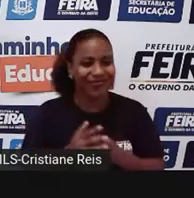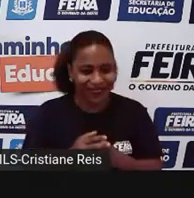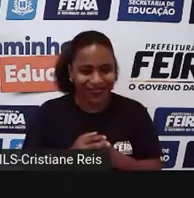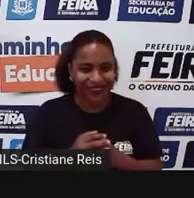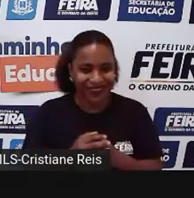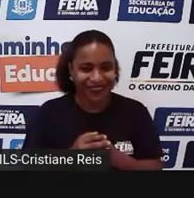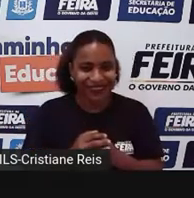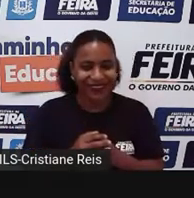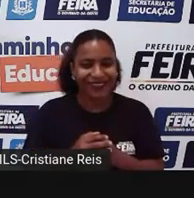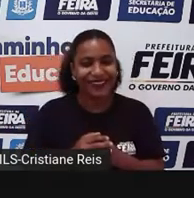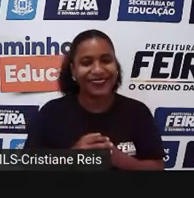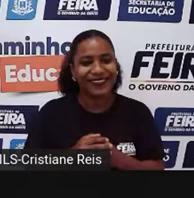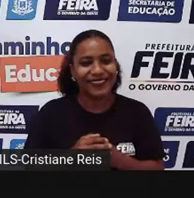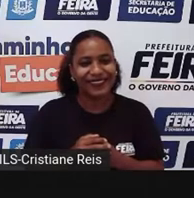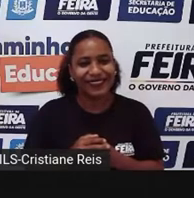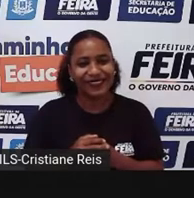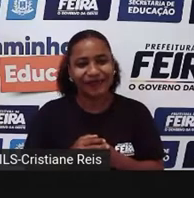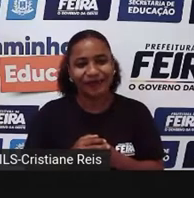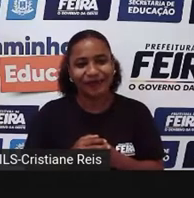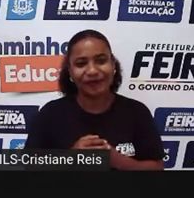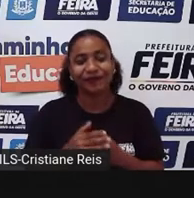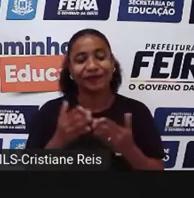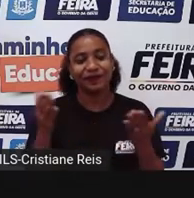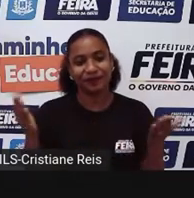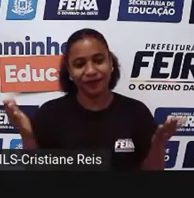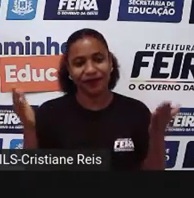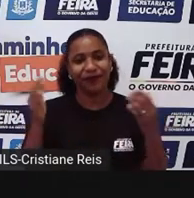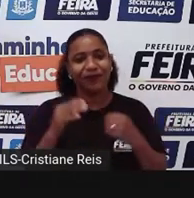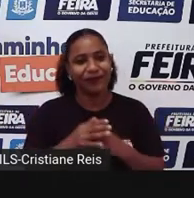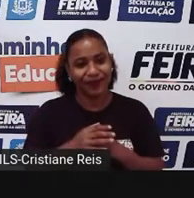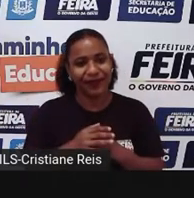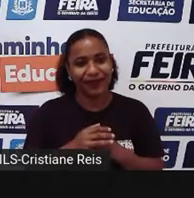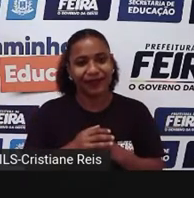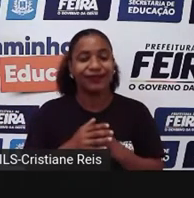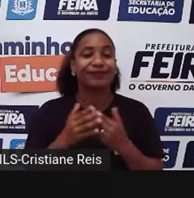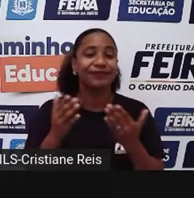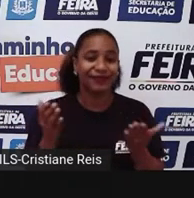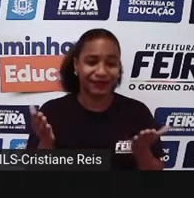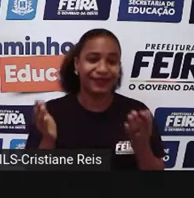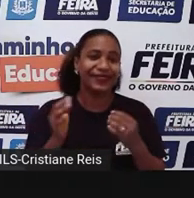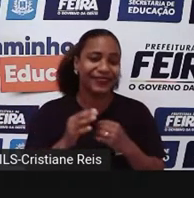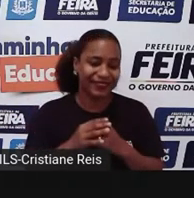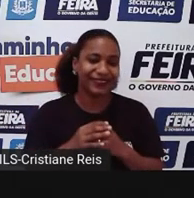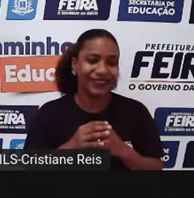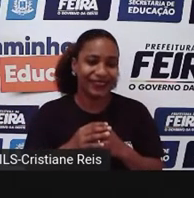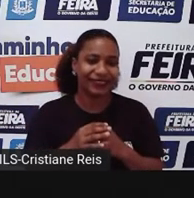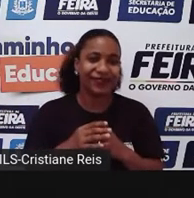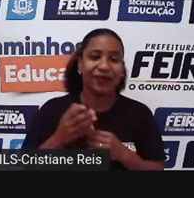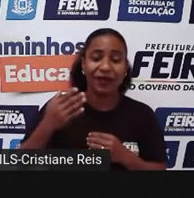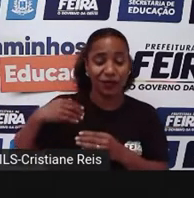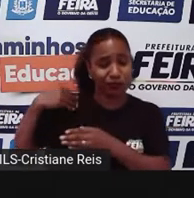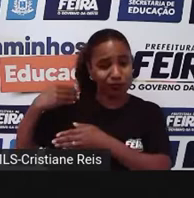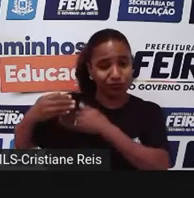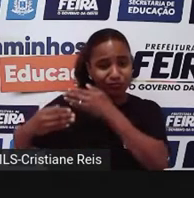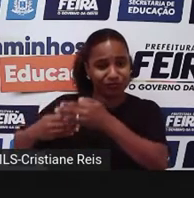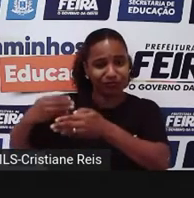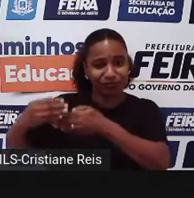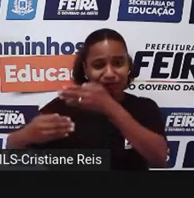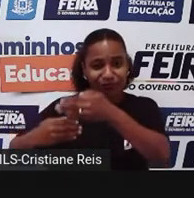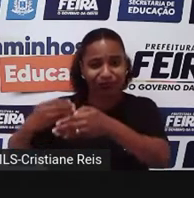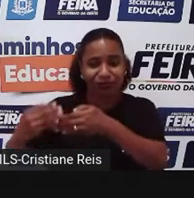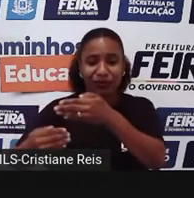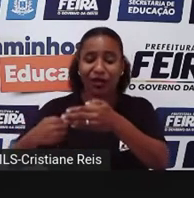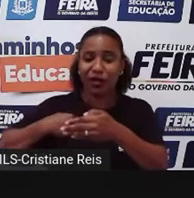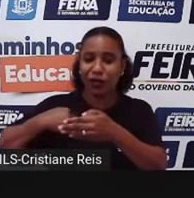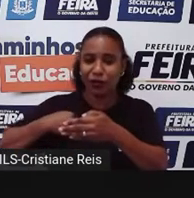as lendas e mitos? Bem, esse caminho é um caminho que a gente vai se autodescobrindo, tá? A primeira